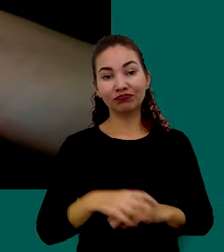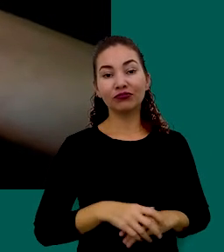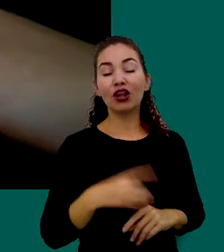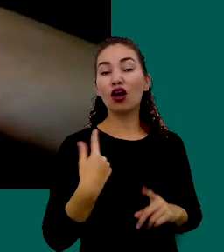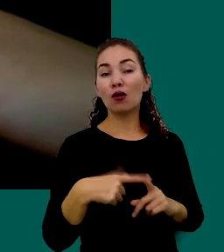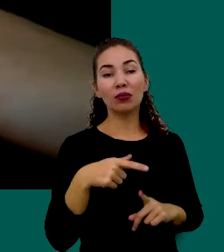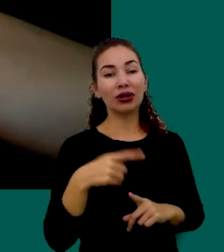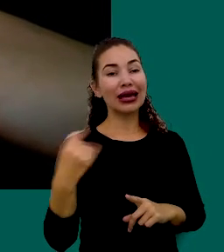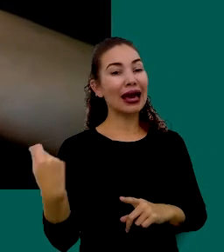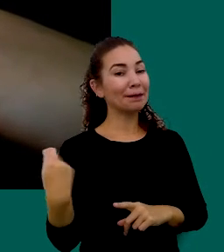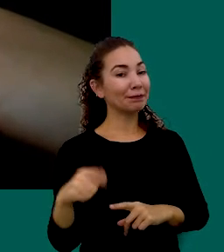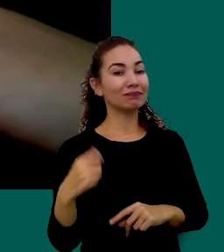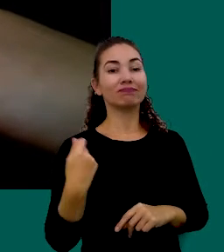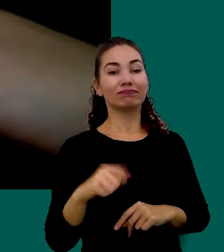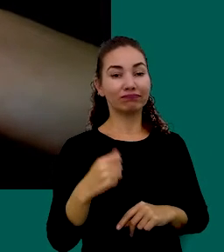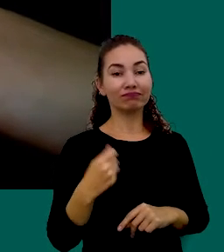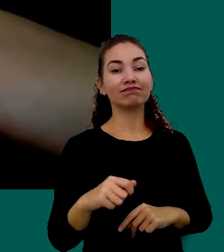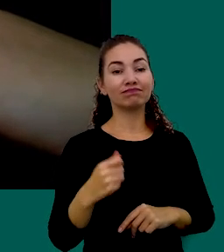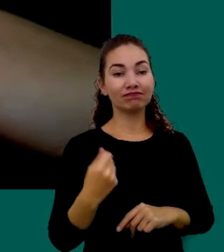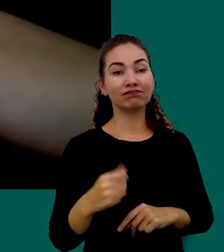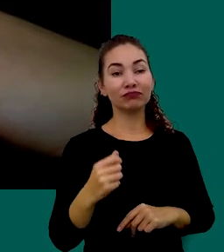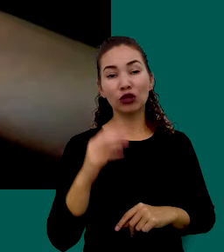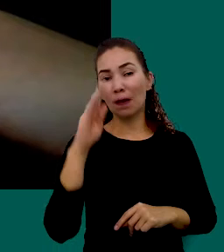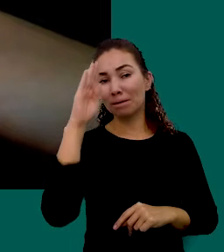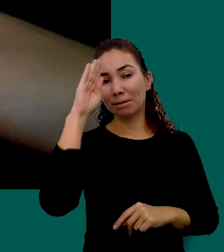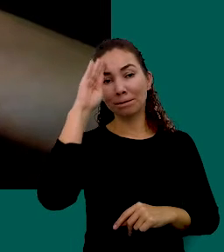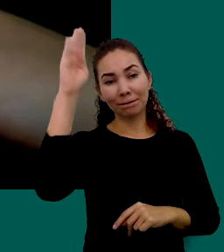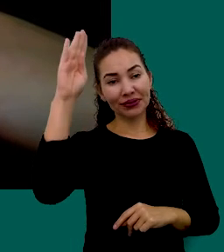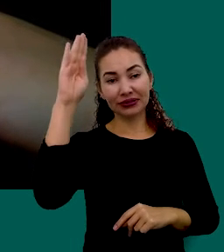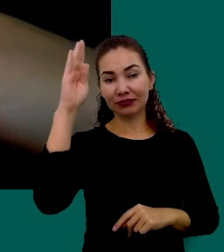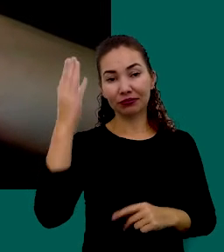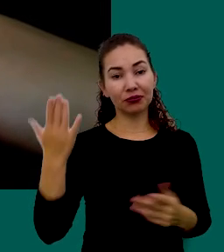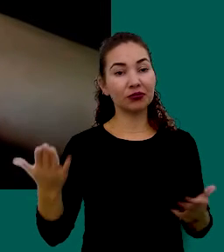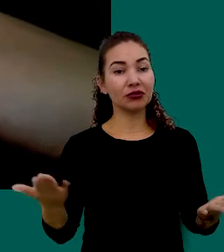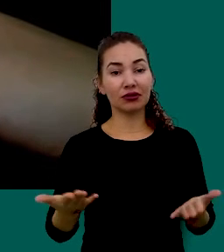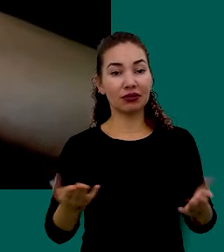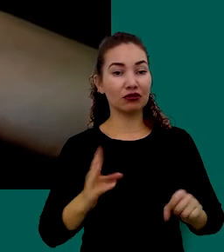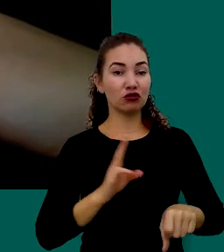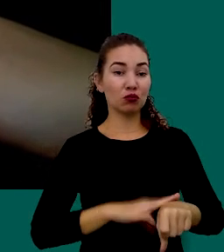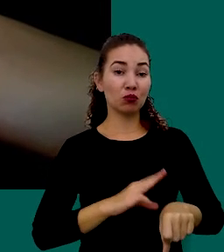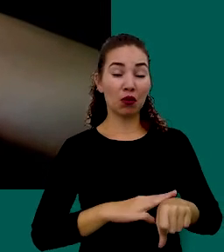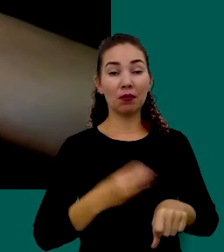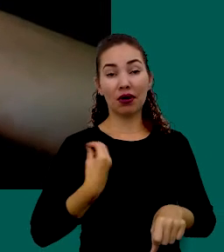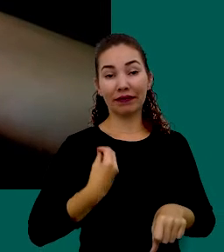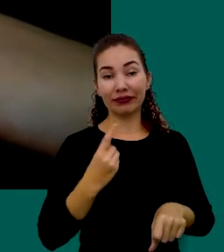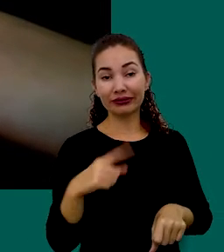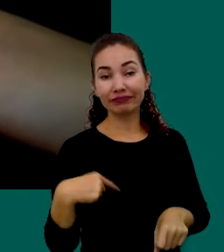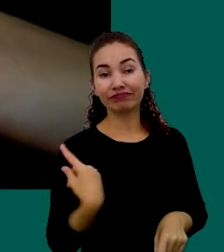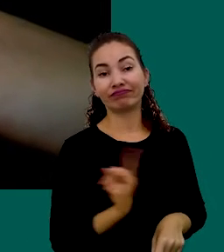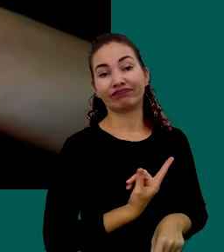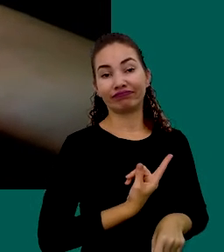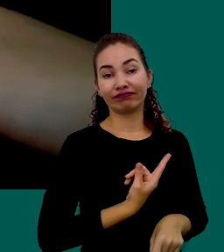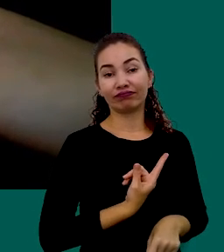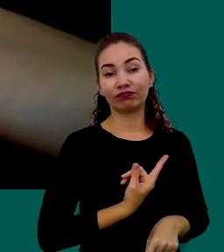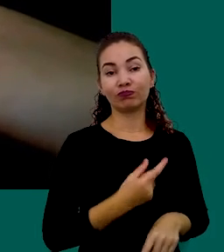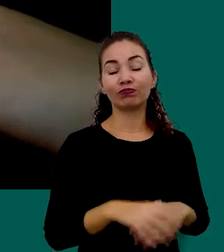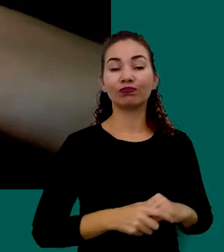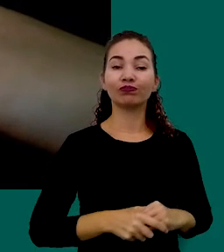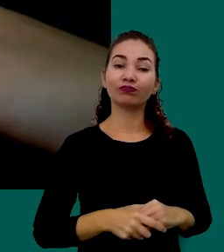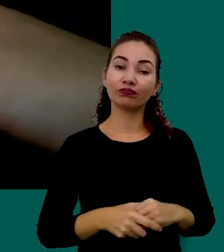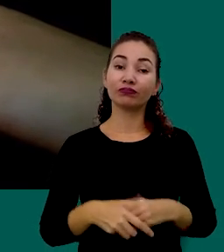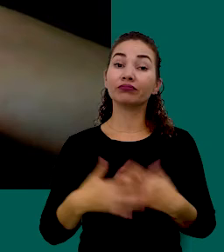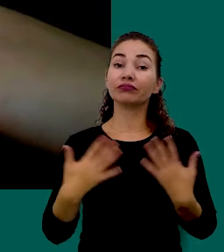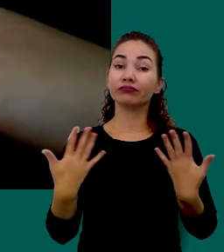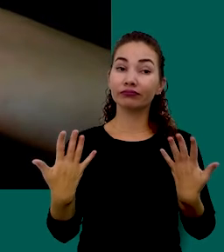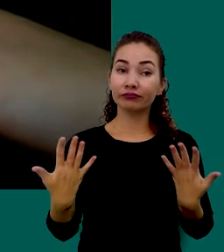Extremamente Necessária Principalmente Nesse Nesse momento Em que a gente Está vivendo Então